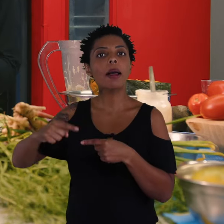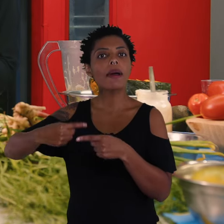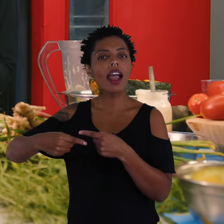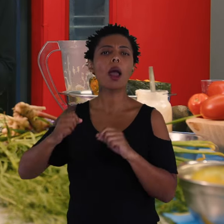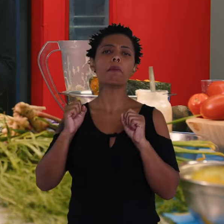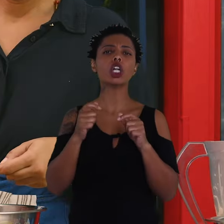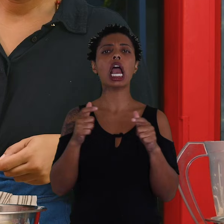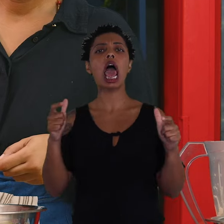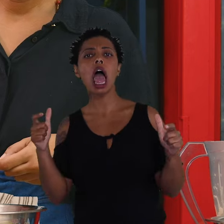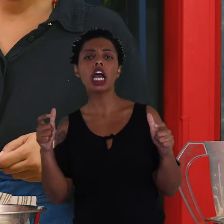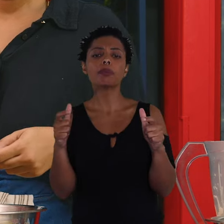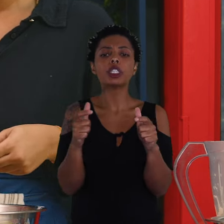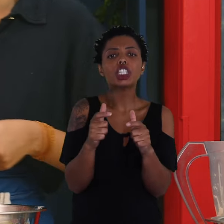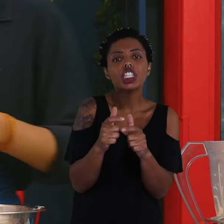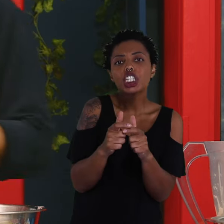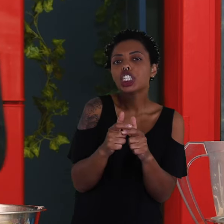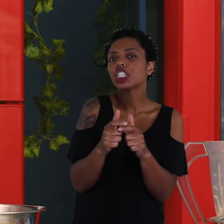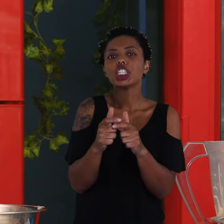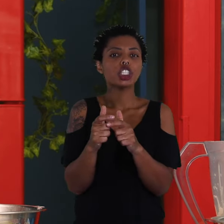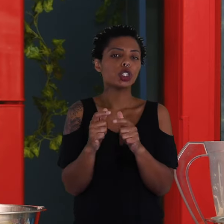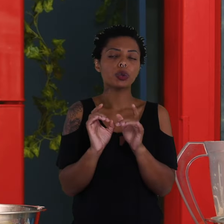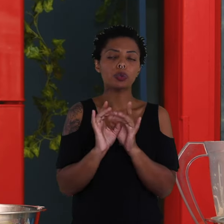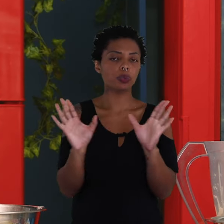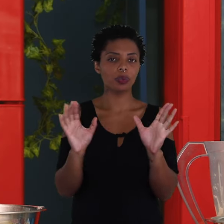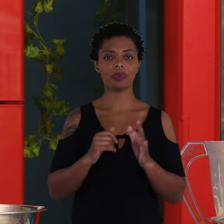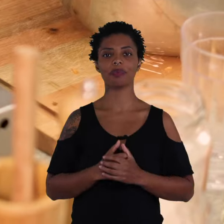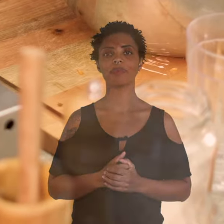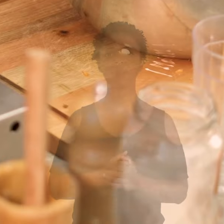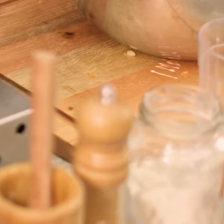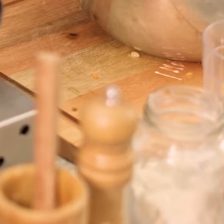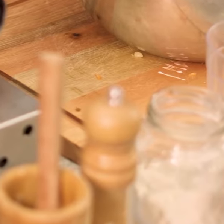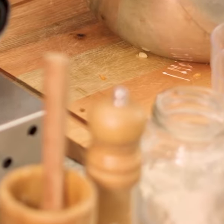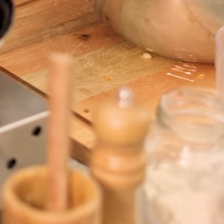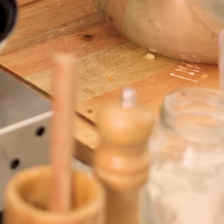pancaquinhas. Pode fazer grande, pode fazer pequenininho.